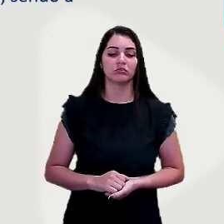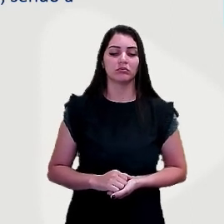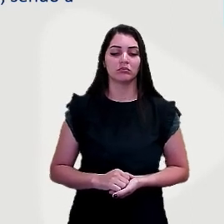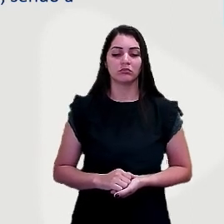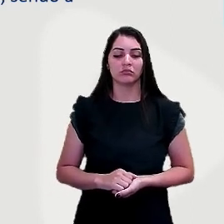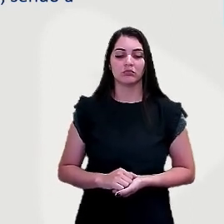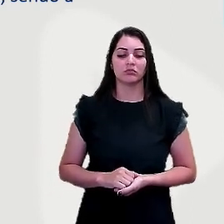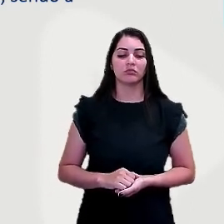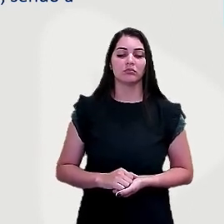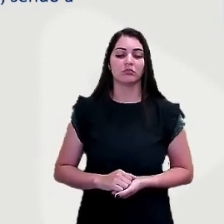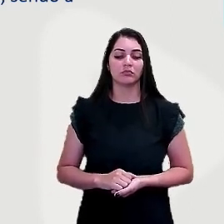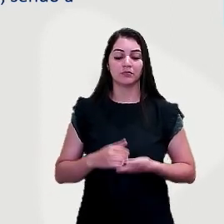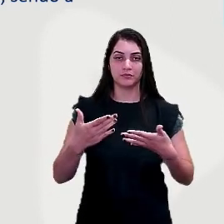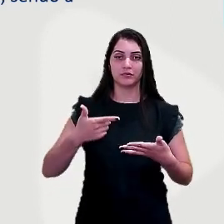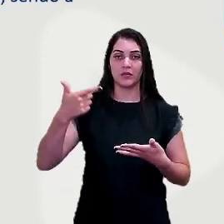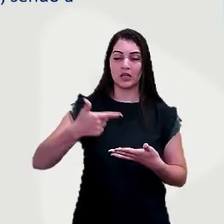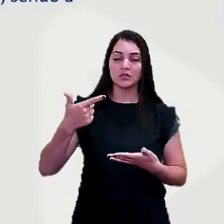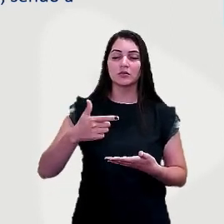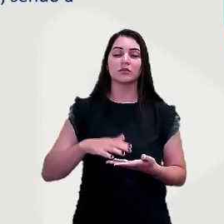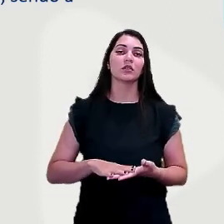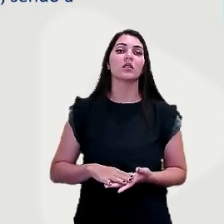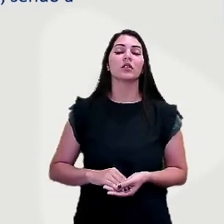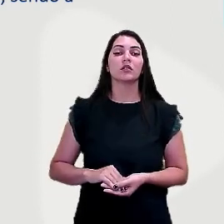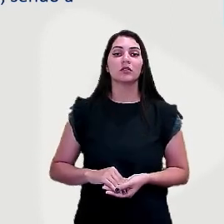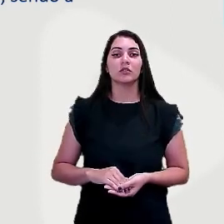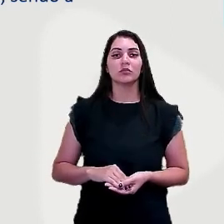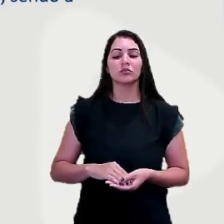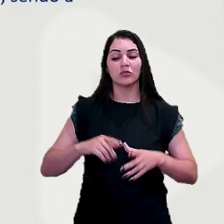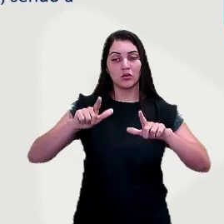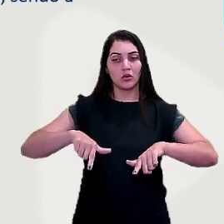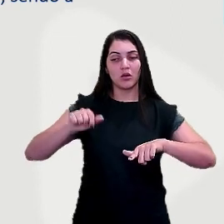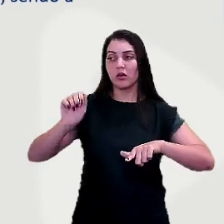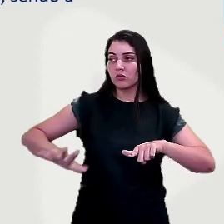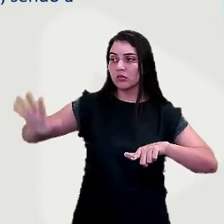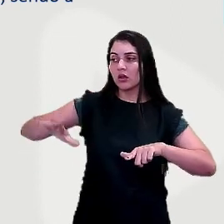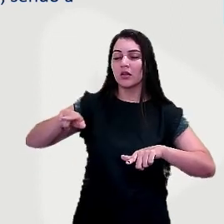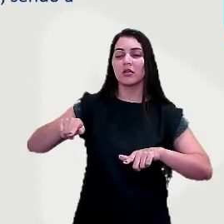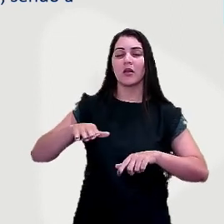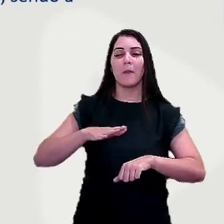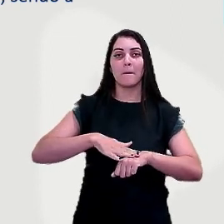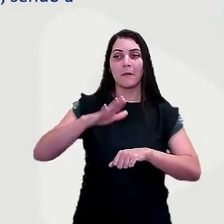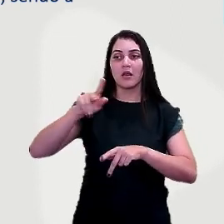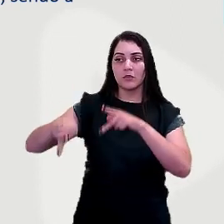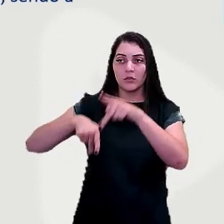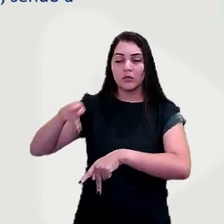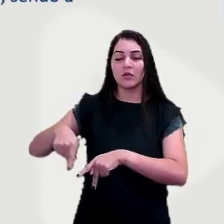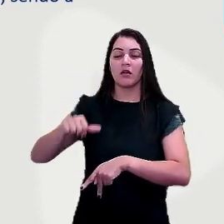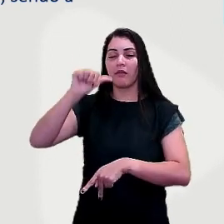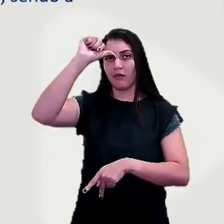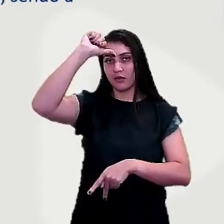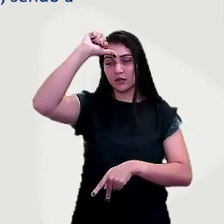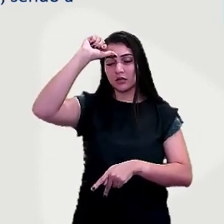Então, e a segunda, o continente asiático é o mais populoso, sendo a Índia o país de maior